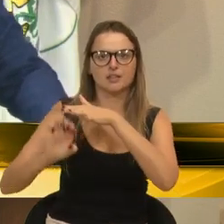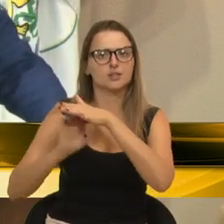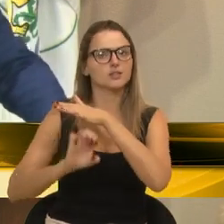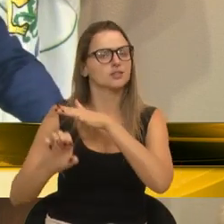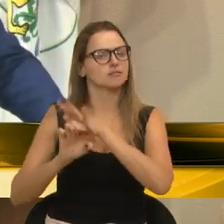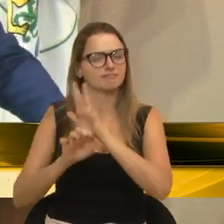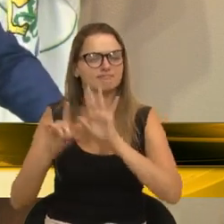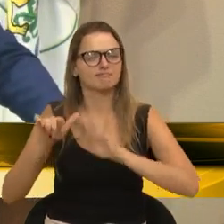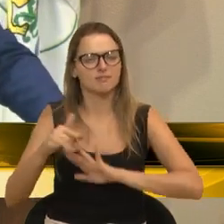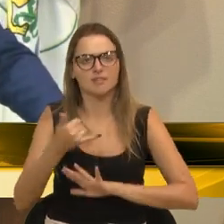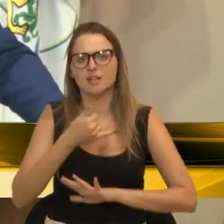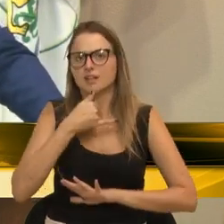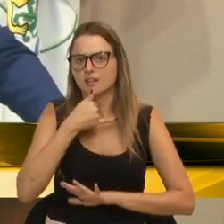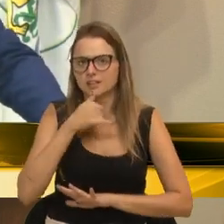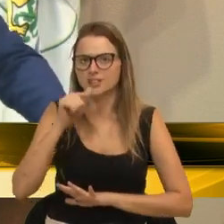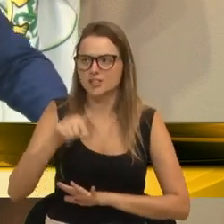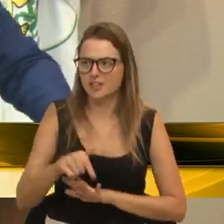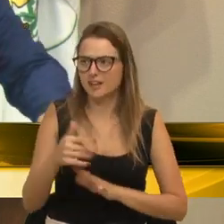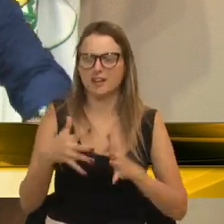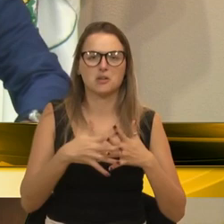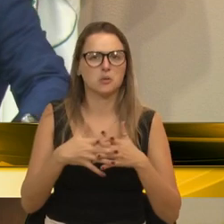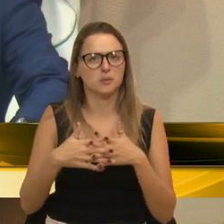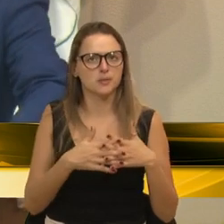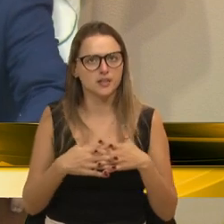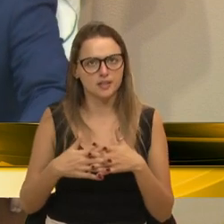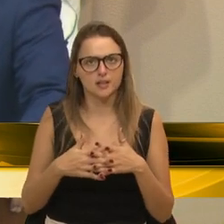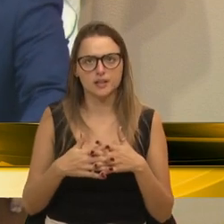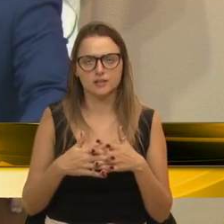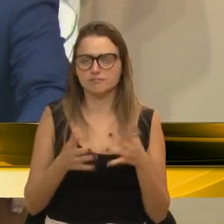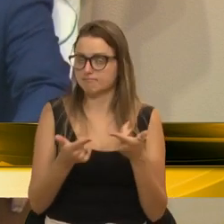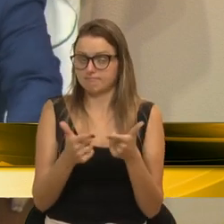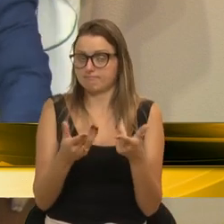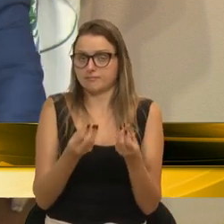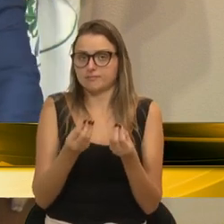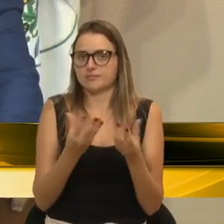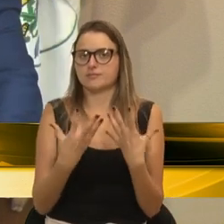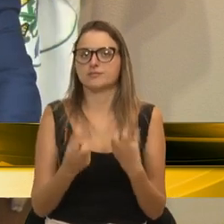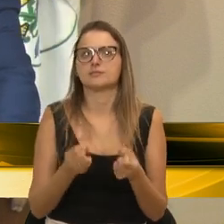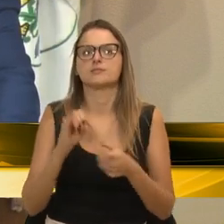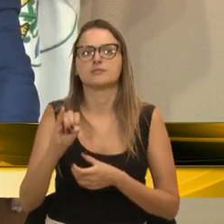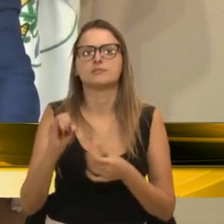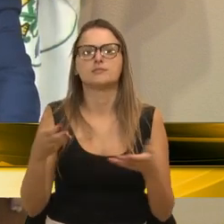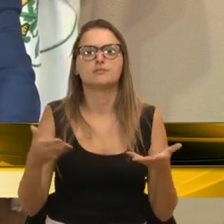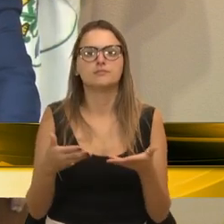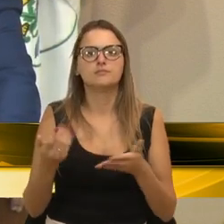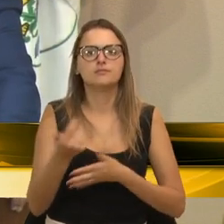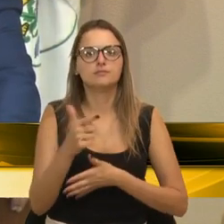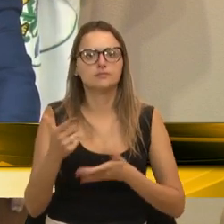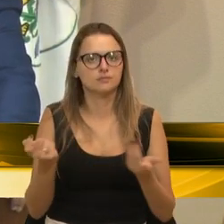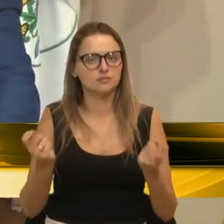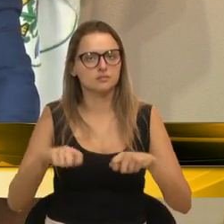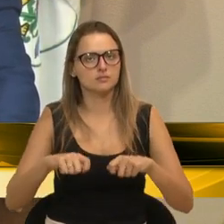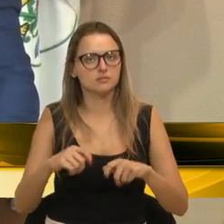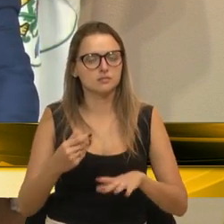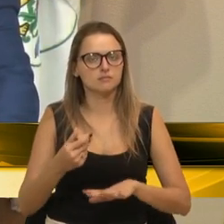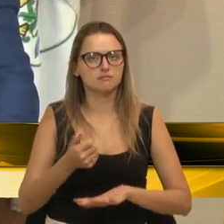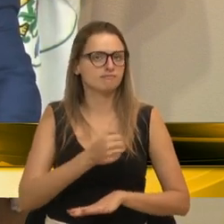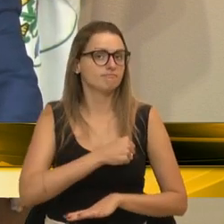Então, é triste a situação, é deplorável a situação. Se nesse momento nós não temos a capacidade e a humildade de